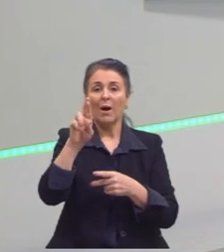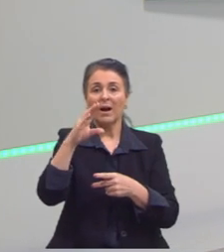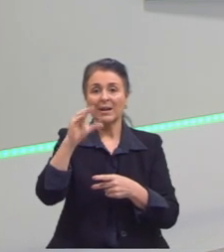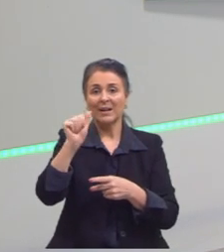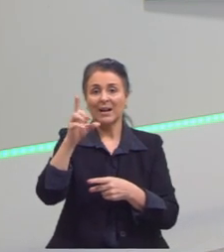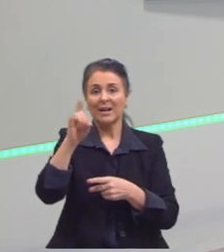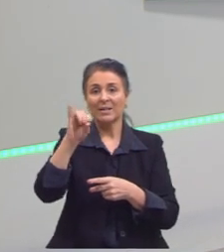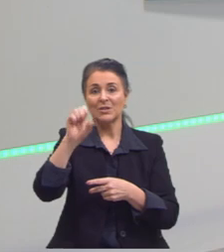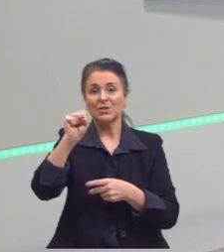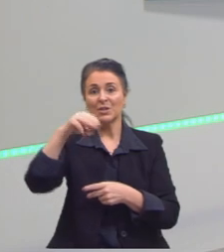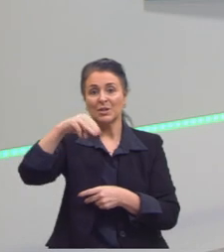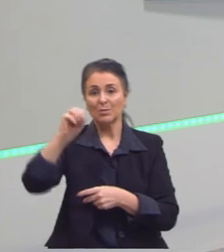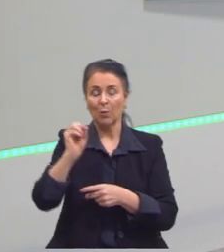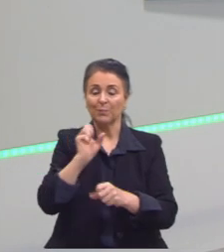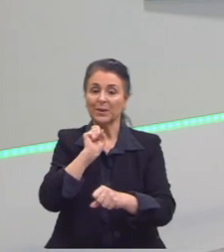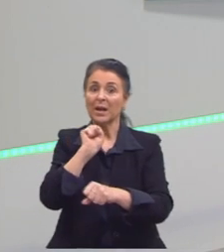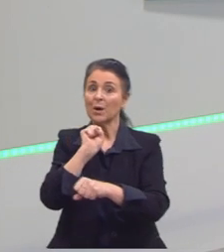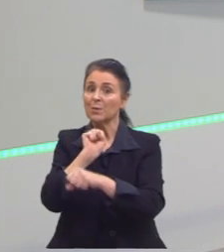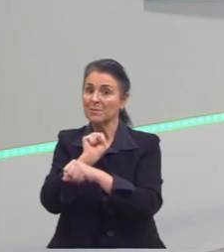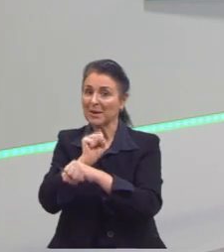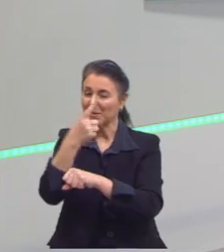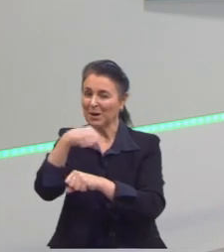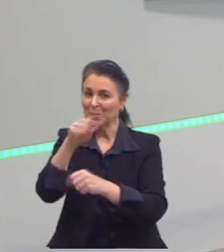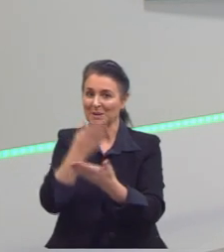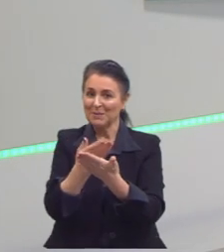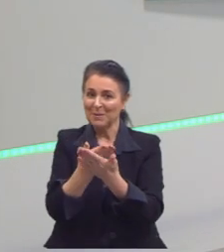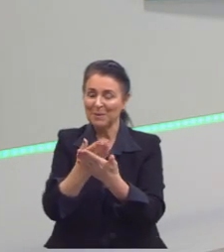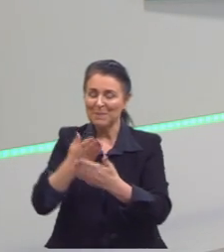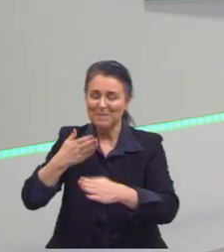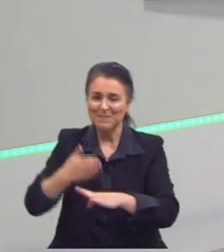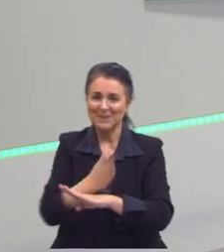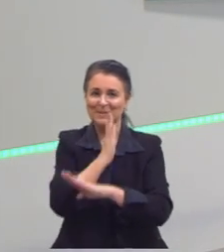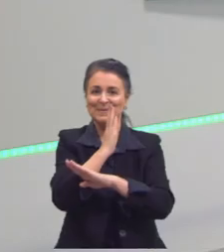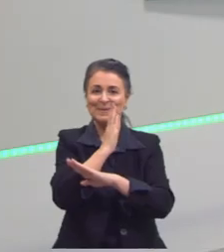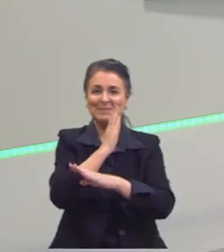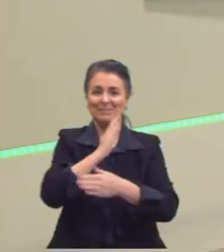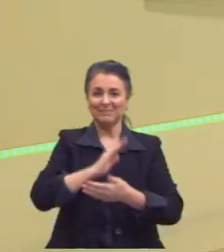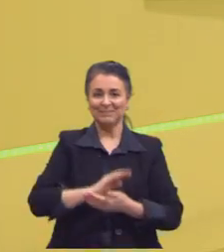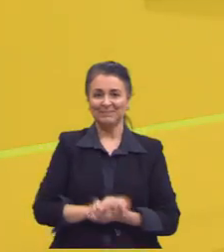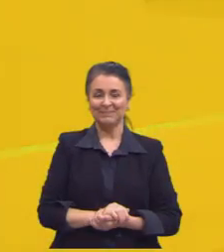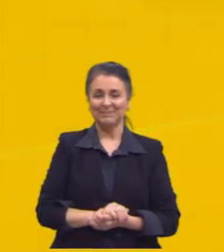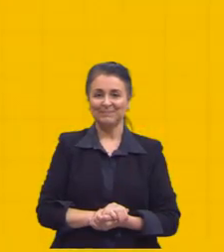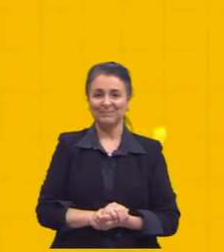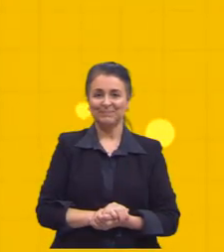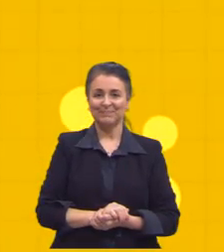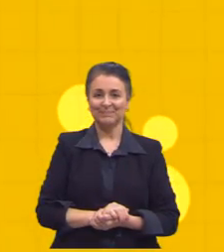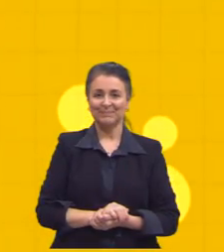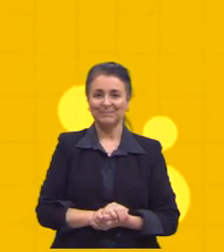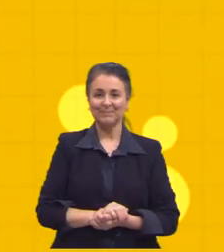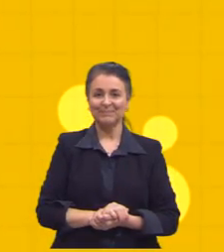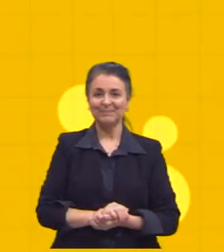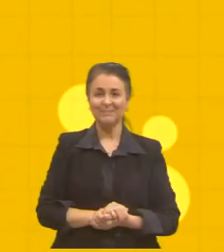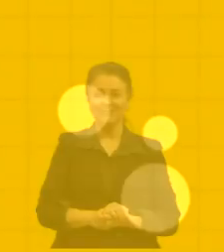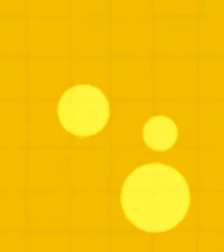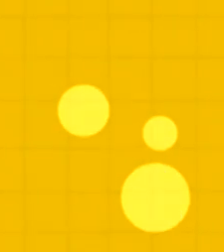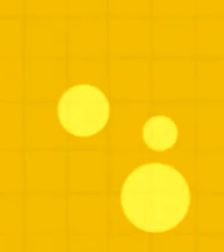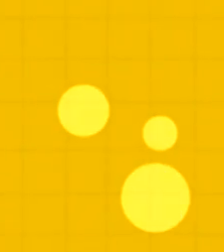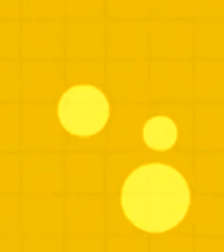espero vocês na próxima aula, então, partiu passar. Tchau, tchau. Tchau. Tchau,